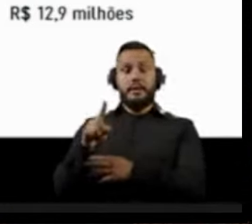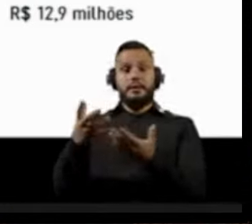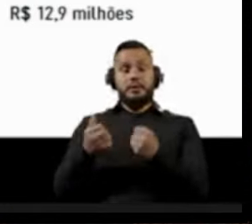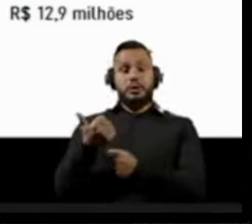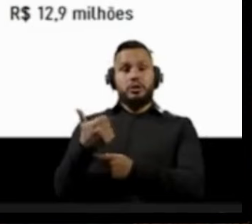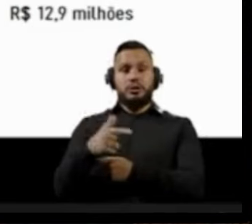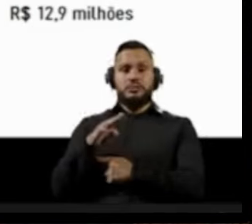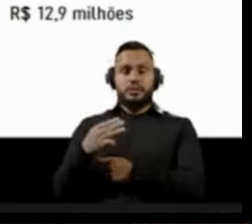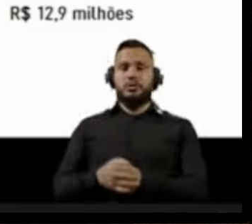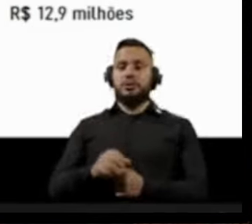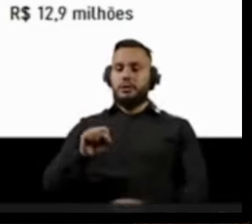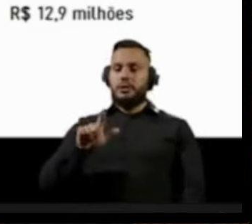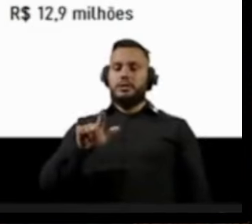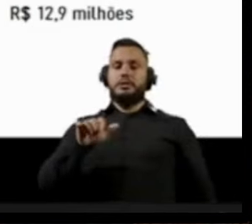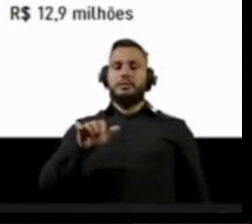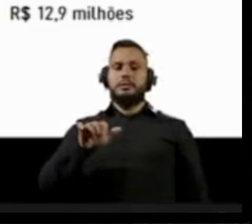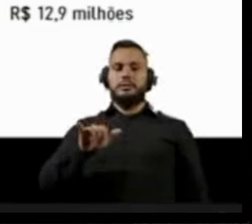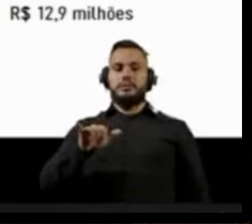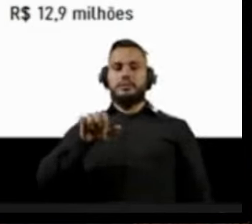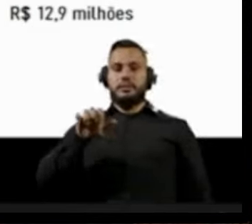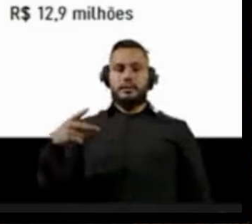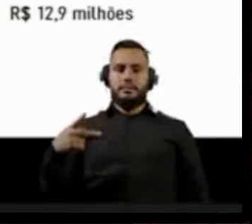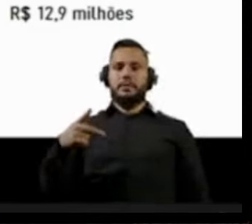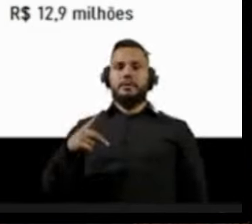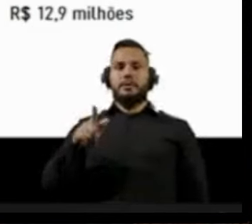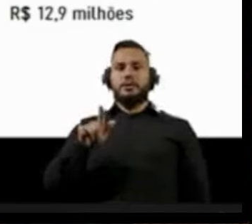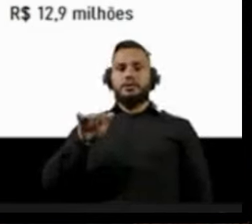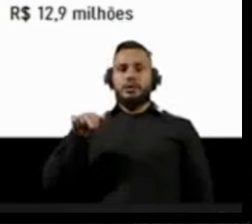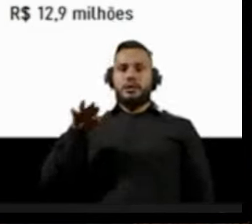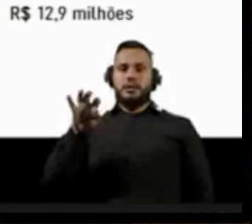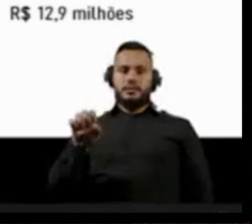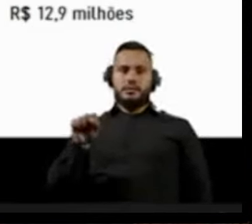reais. O Sleep Giants. Quem conhece aqui o Sleep Giants?